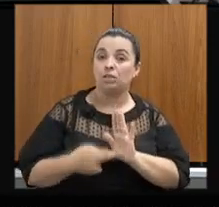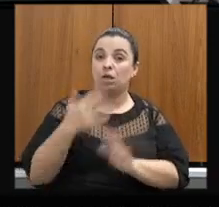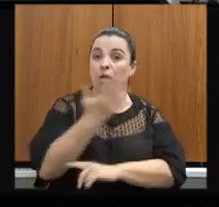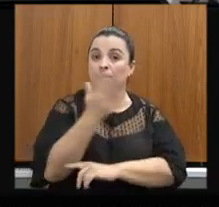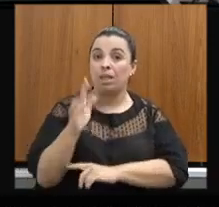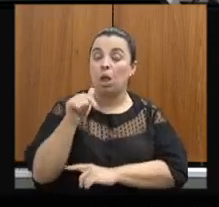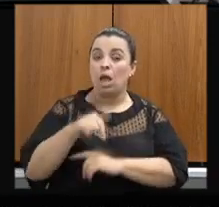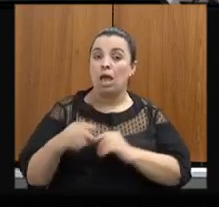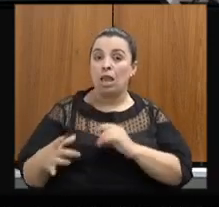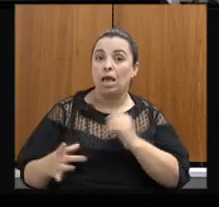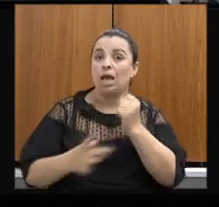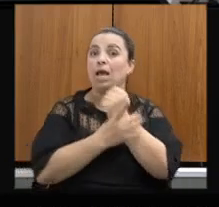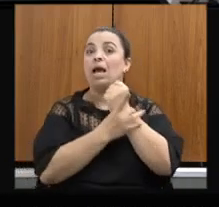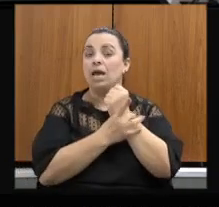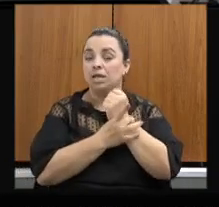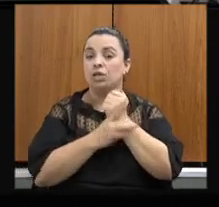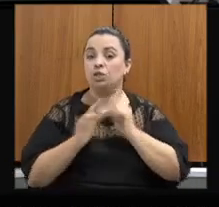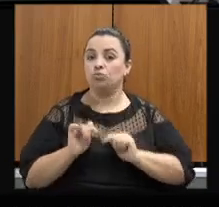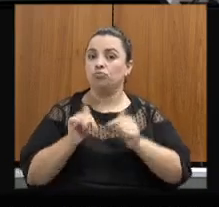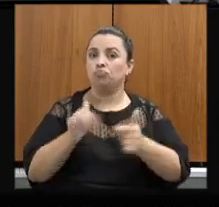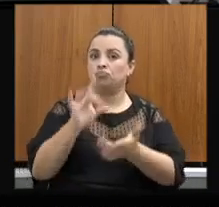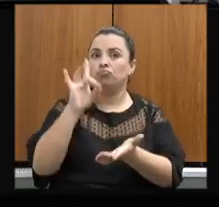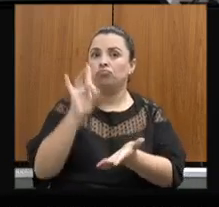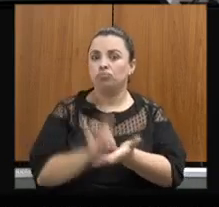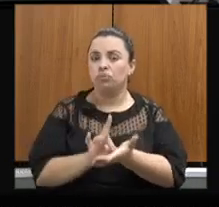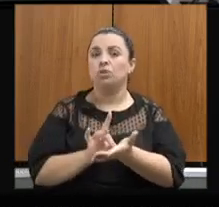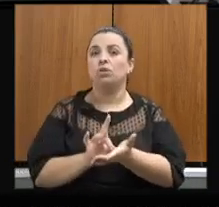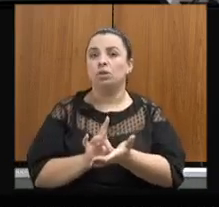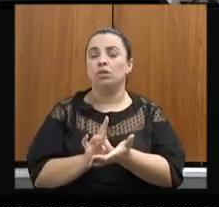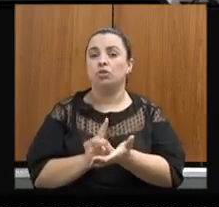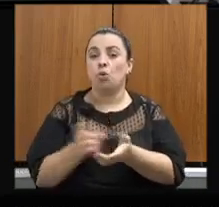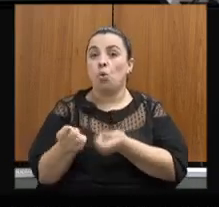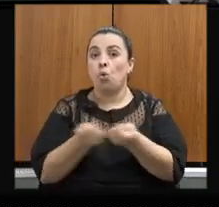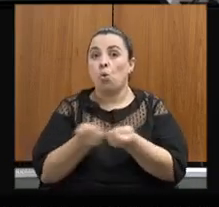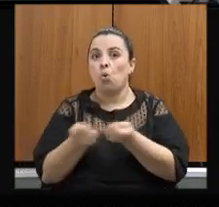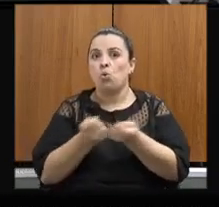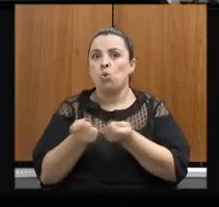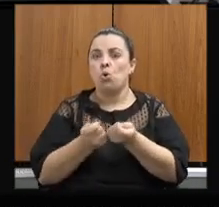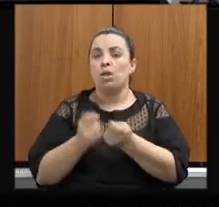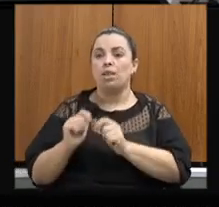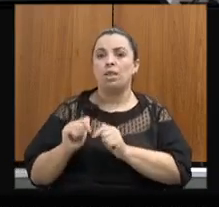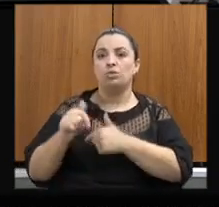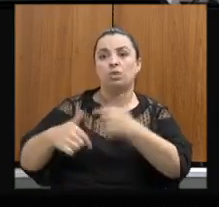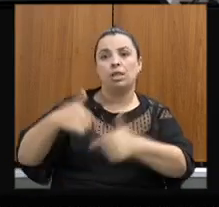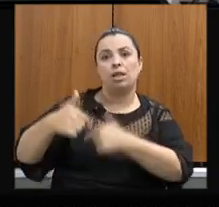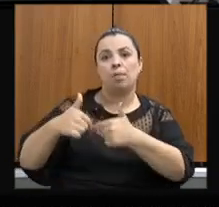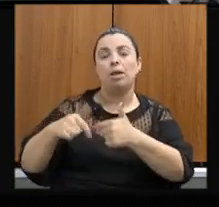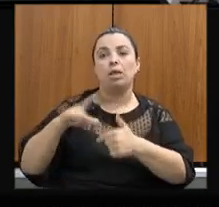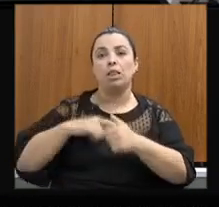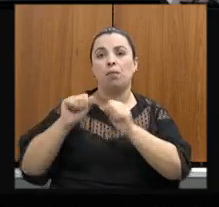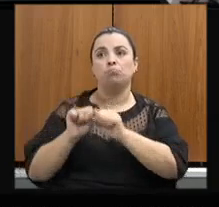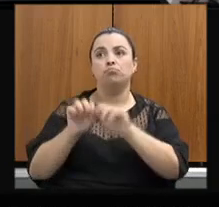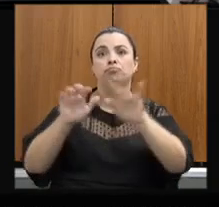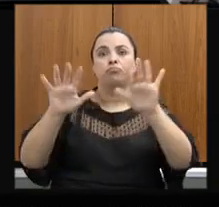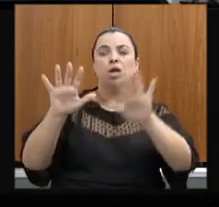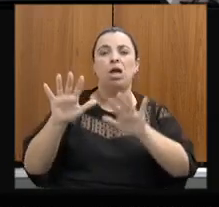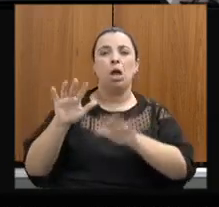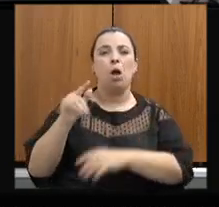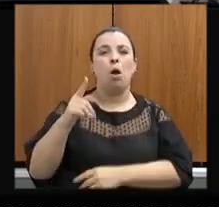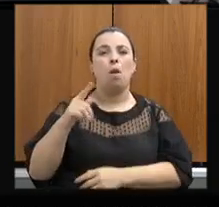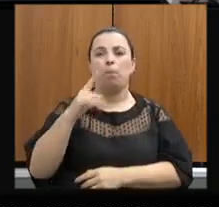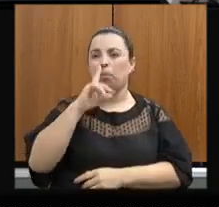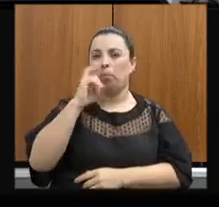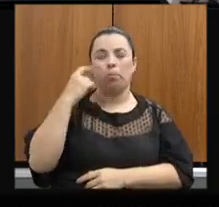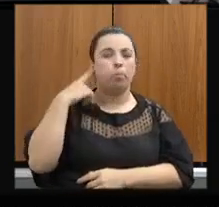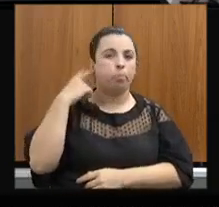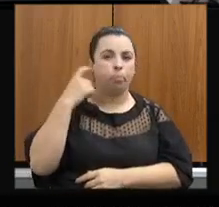garante o efetivo controle das atividades potencialmente poluidoras, que são monitoradas através de ação de fiscalização pós as concessões de